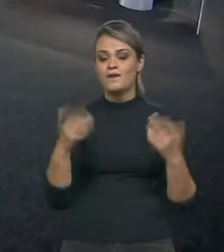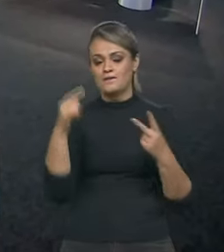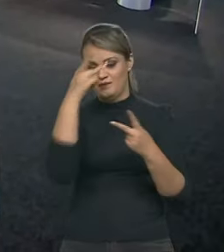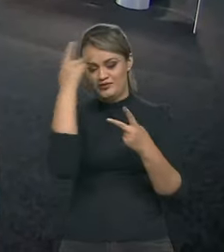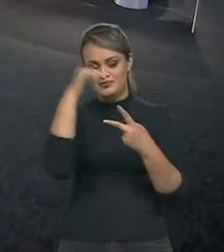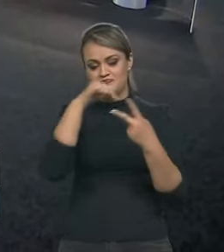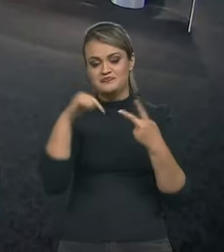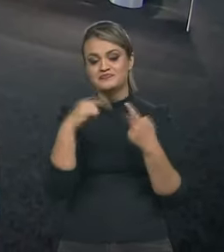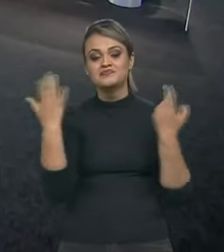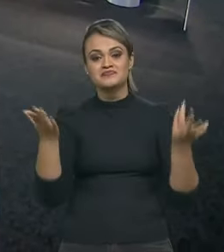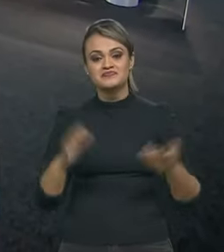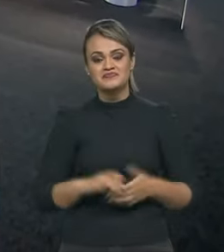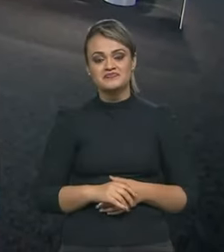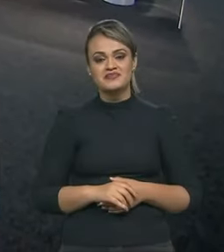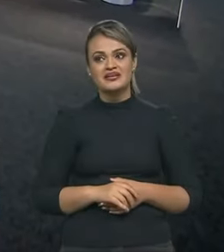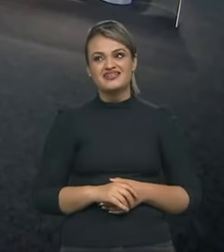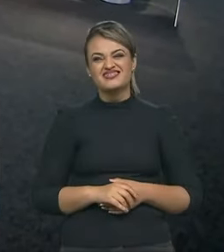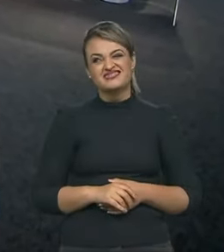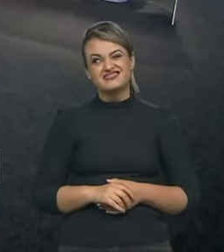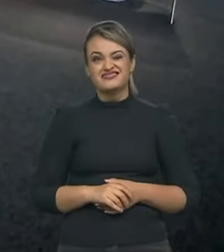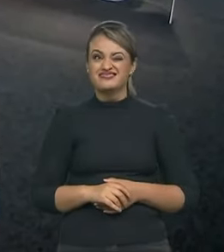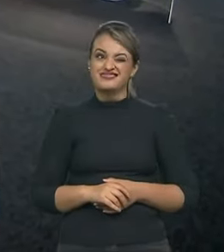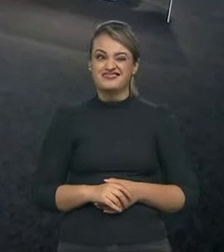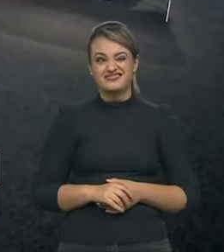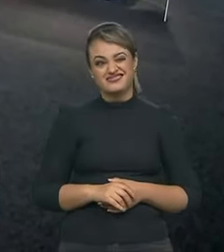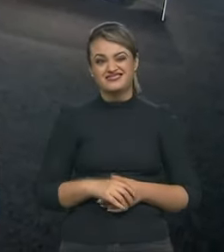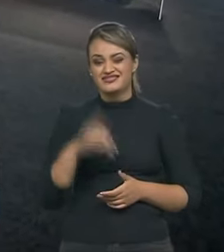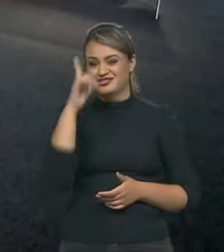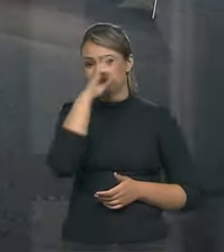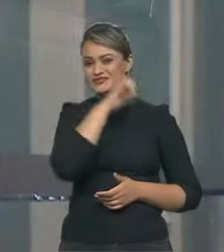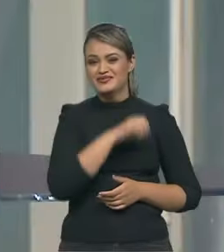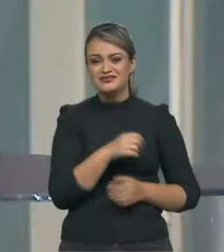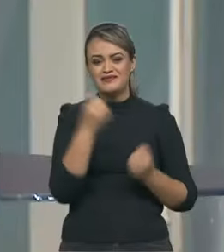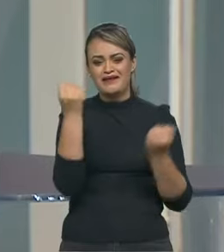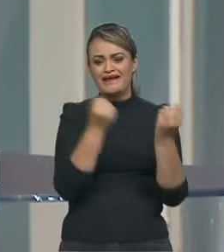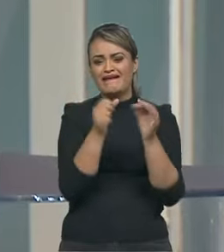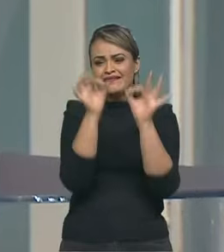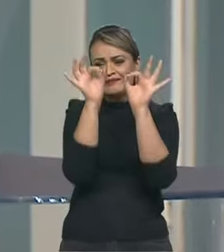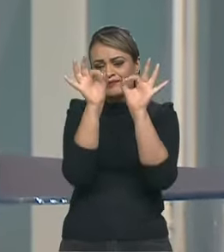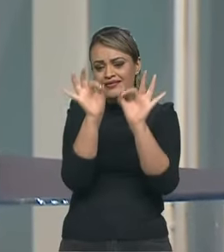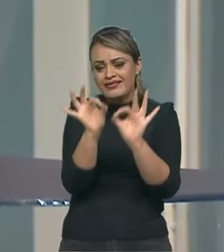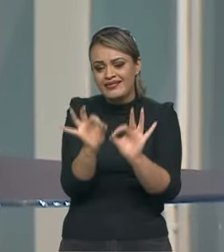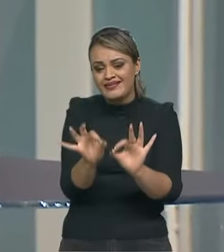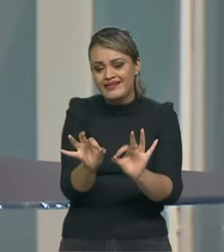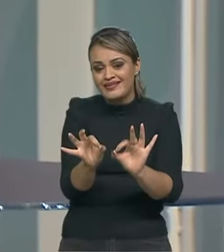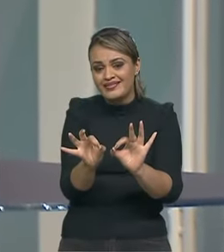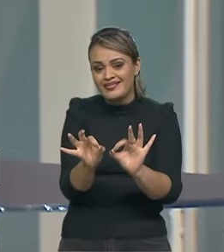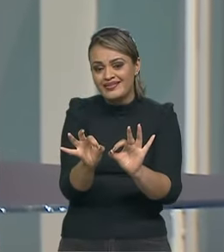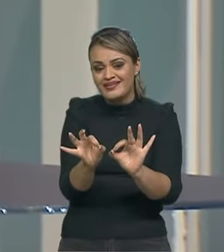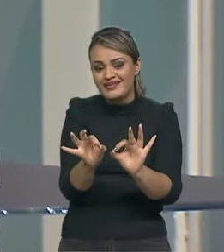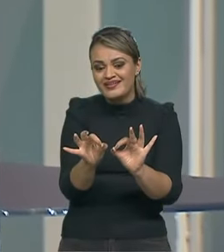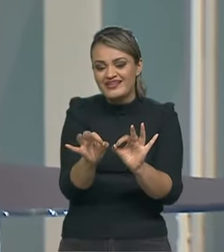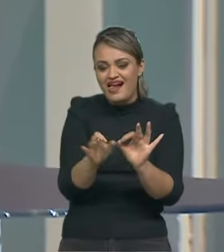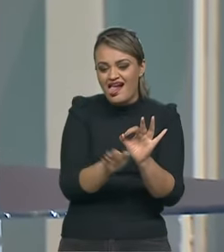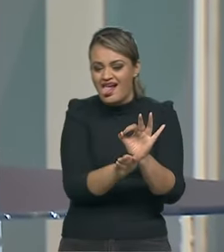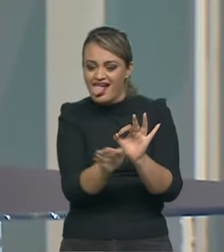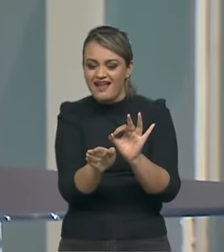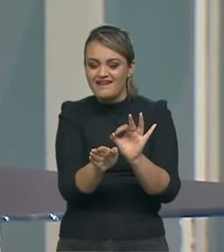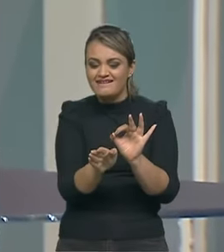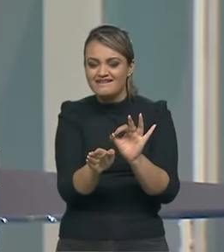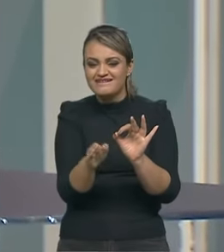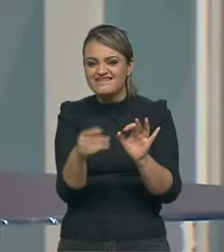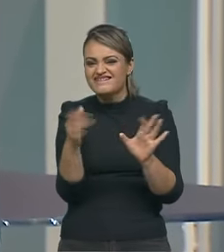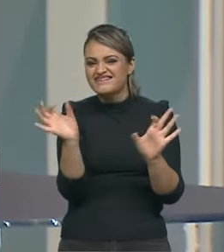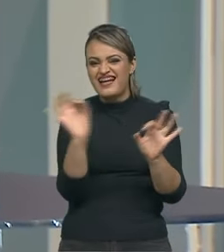cara é difícil os carros são tão certinhos os carros não dão nenhuma escorregadinha